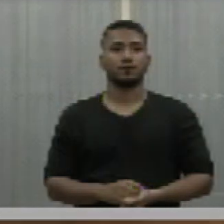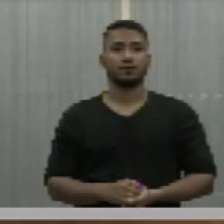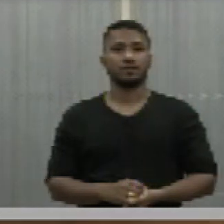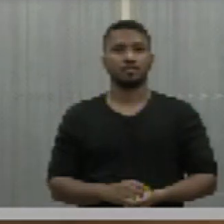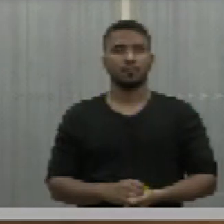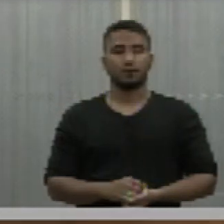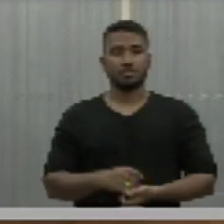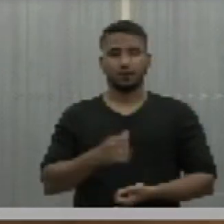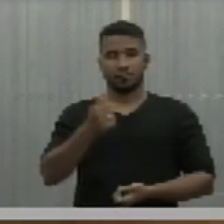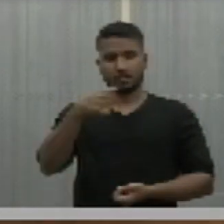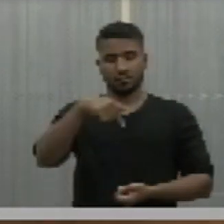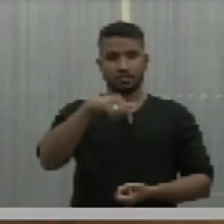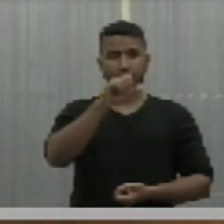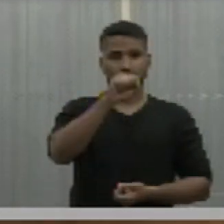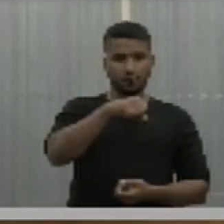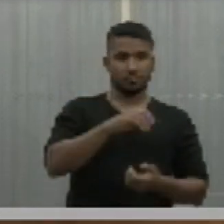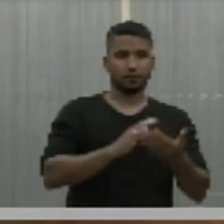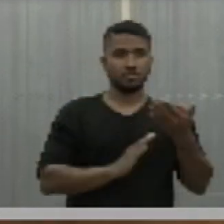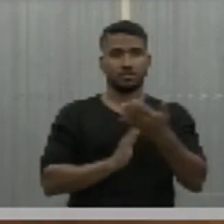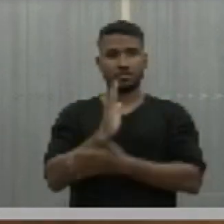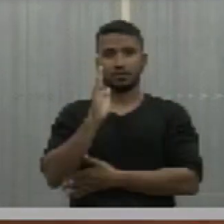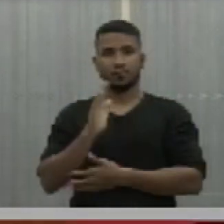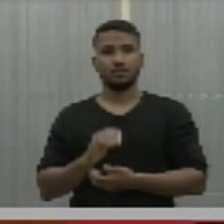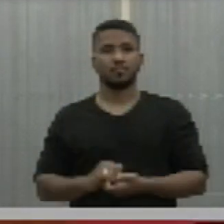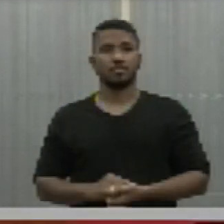17, sim. Aprovado.